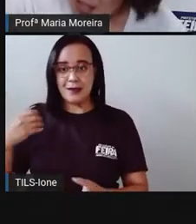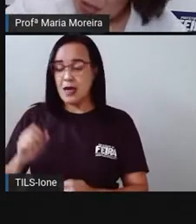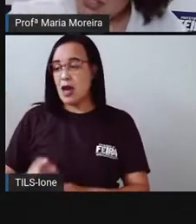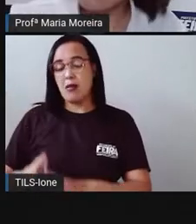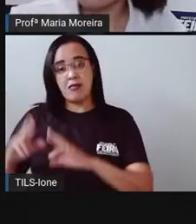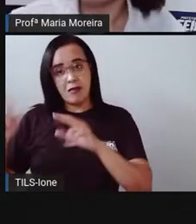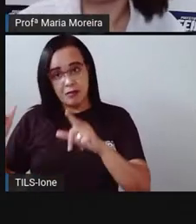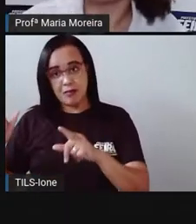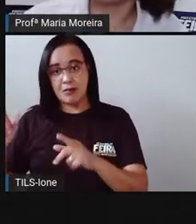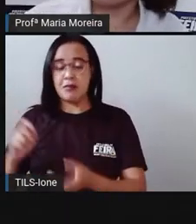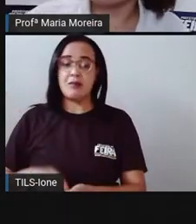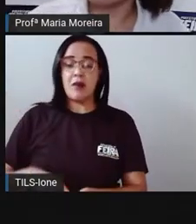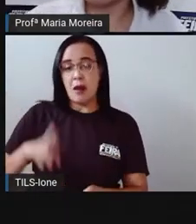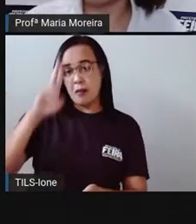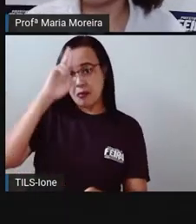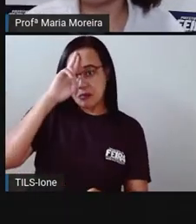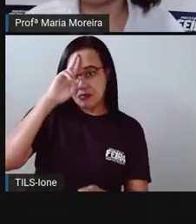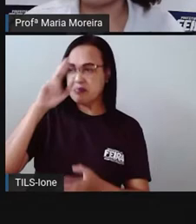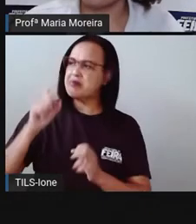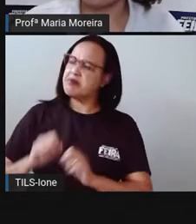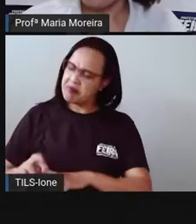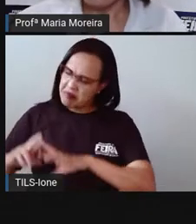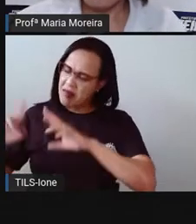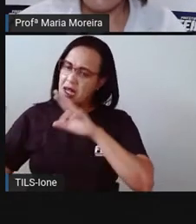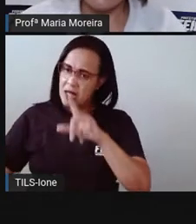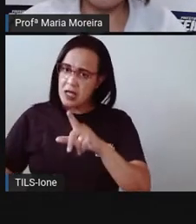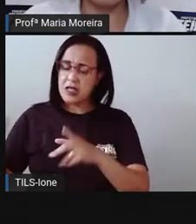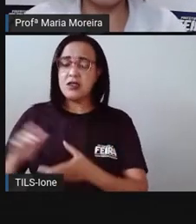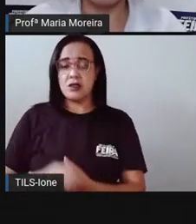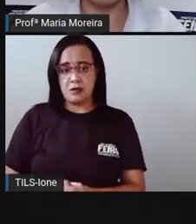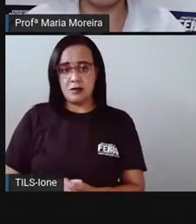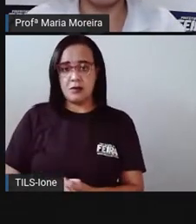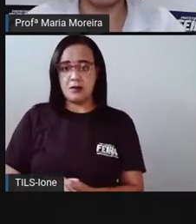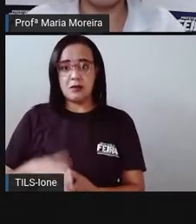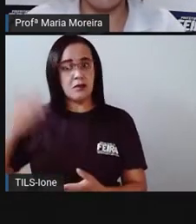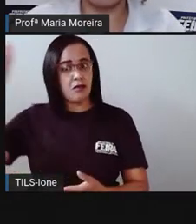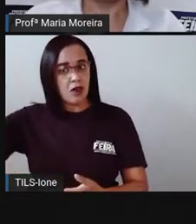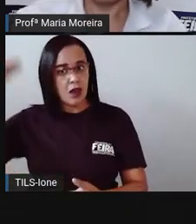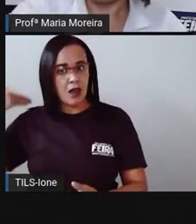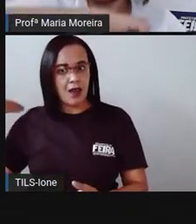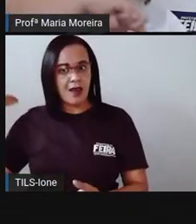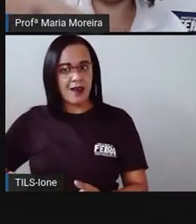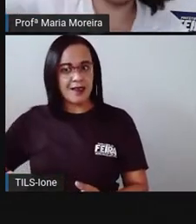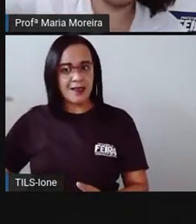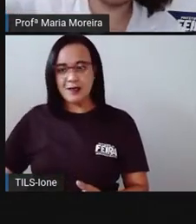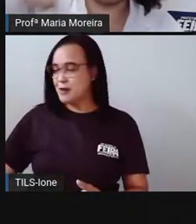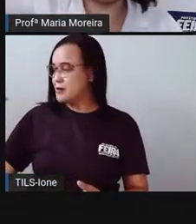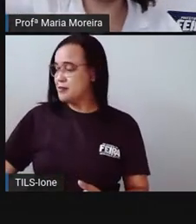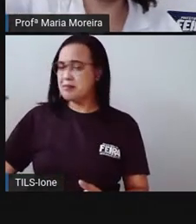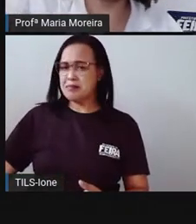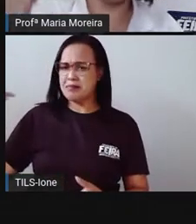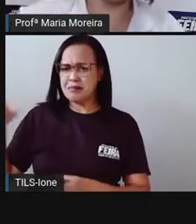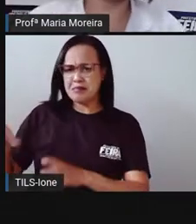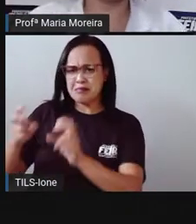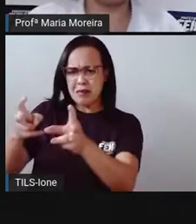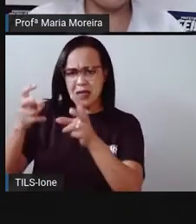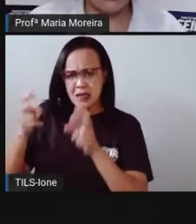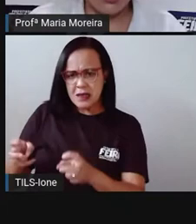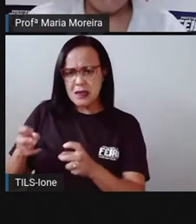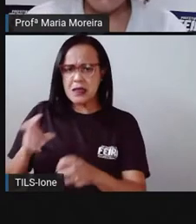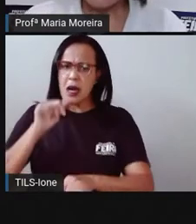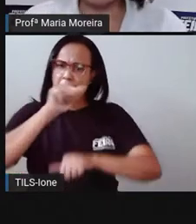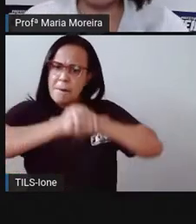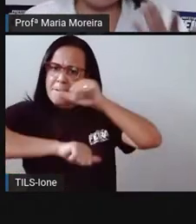jeito. Se você for lá à tarde, a sua sombra vai estar de um outro jeito. Mesmo que seja o mesmo lugar, a sua sombra vai mudar de